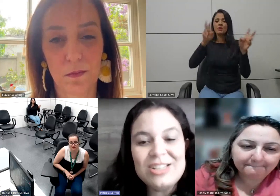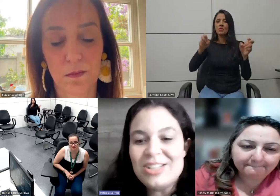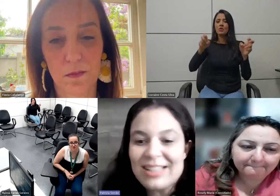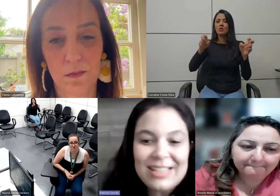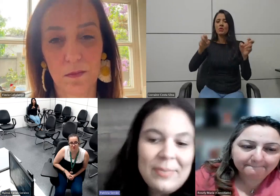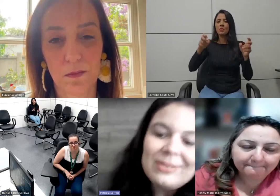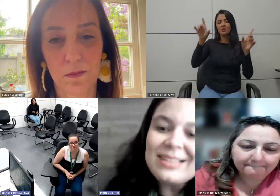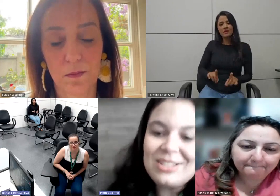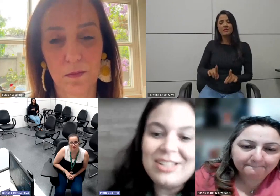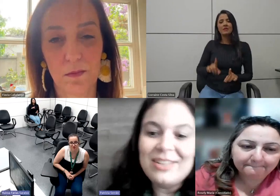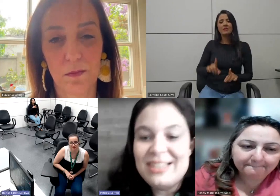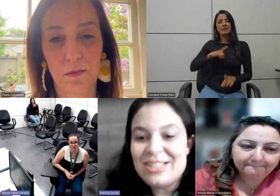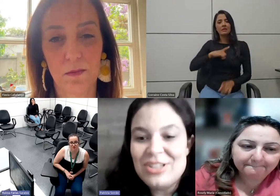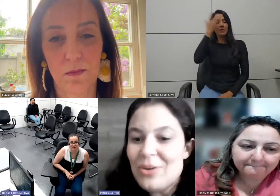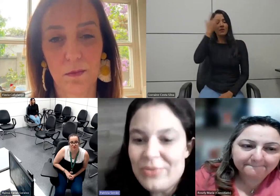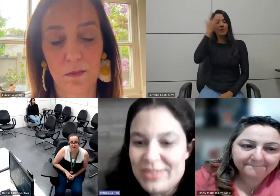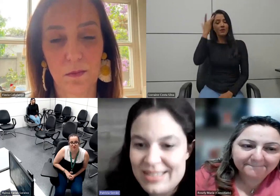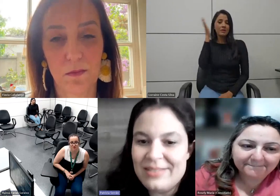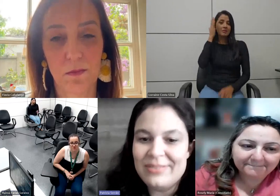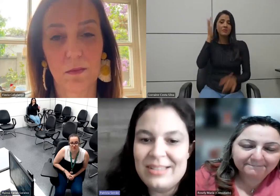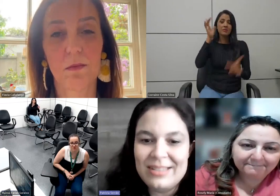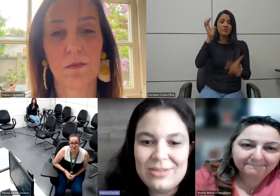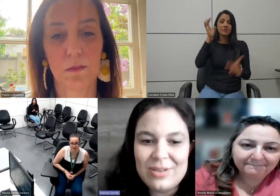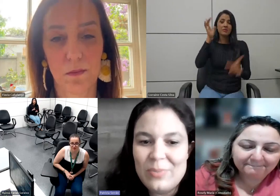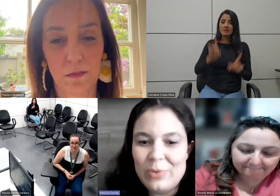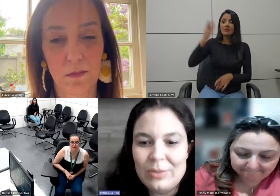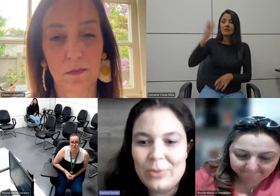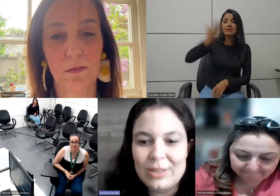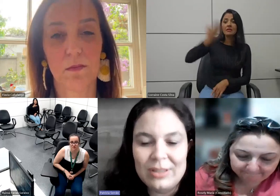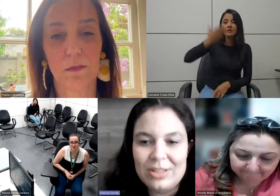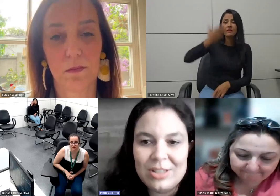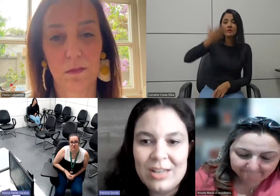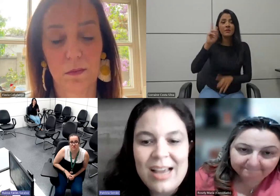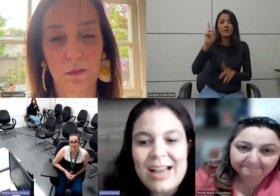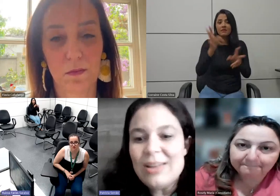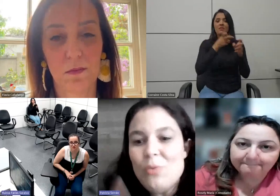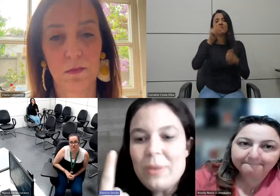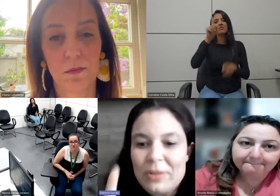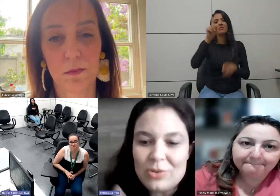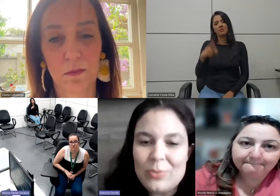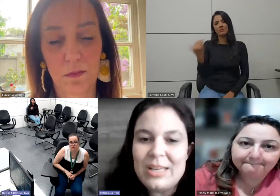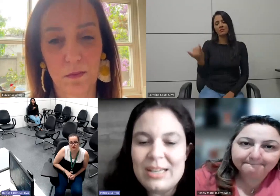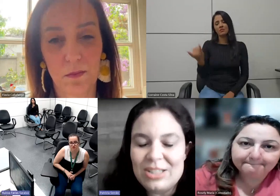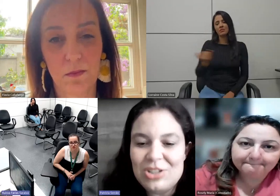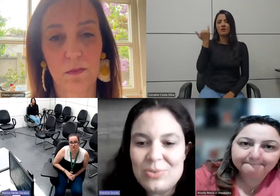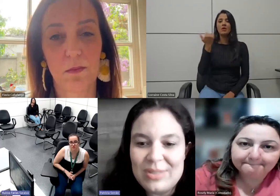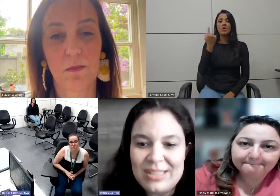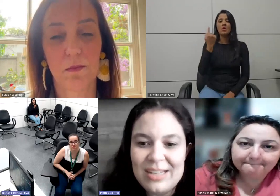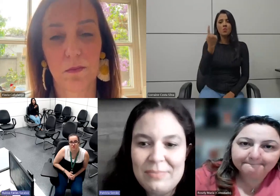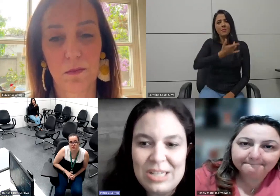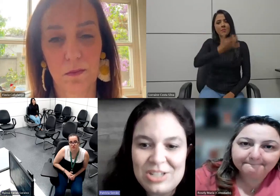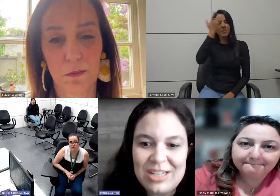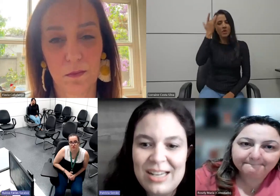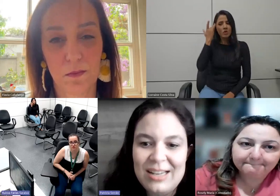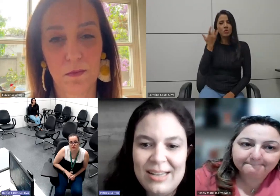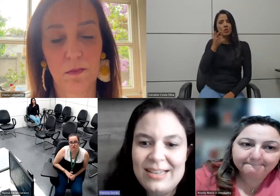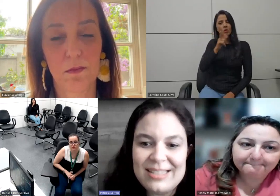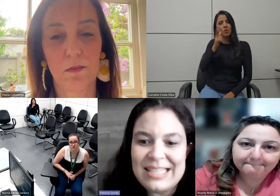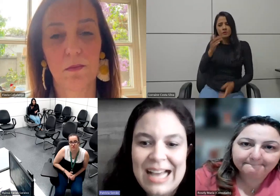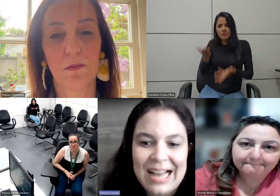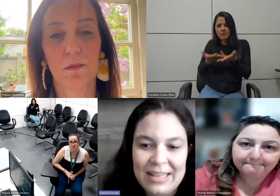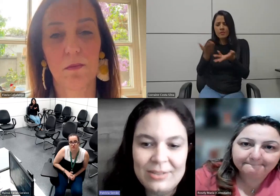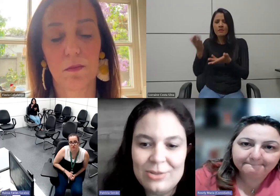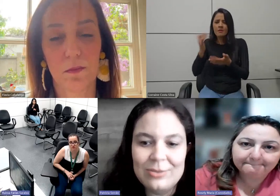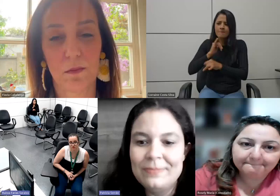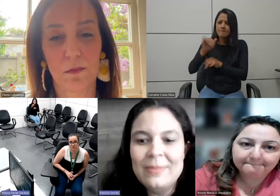tem gente que está sabendo que existem deficiências não visíveis isso é muito importante cada uma pessoinha que a gente consiga mexer